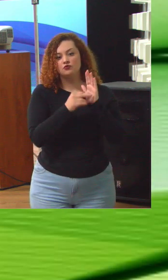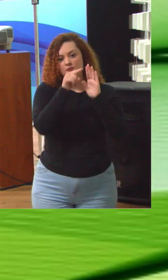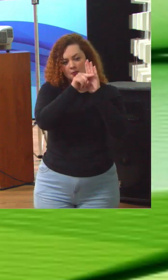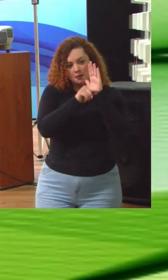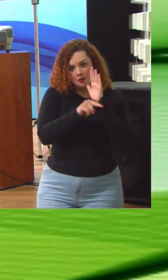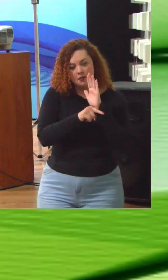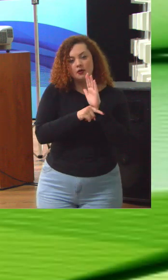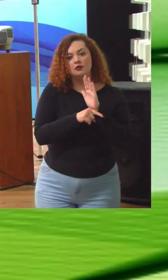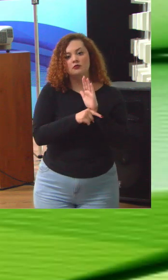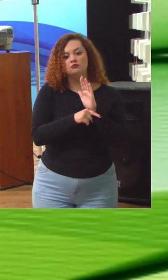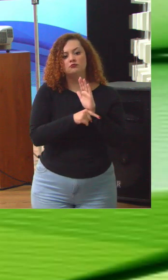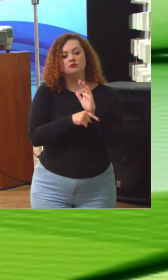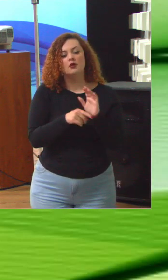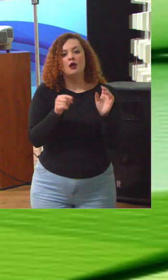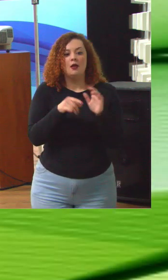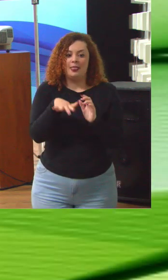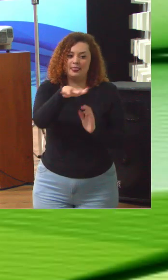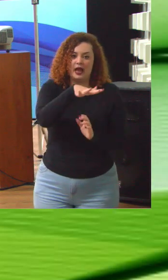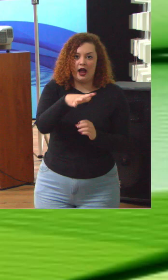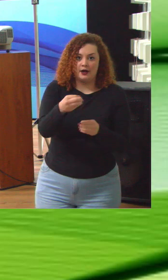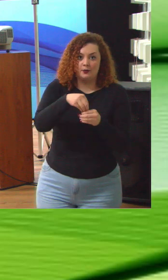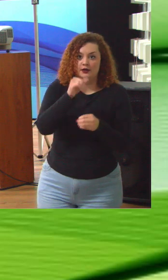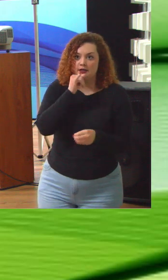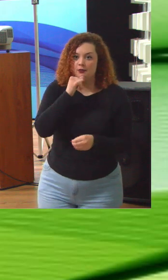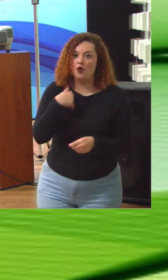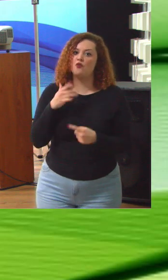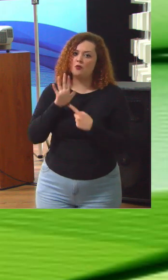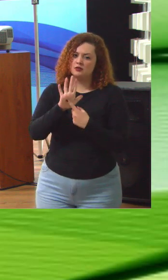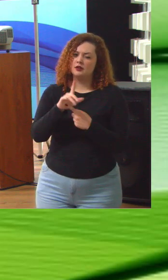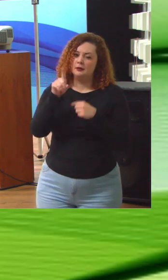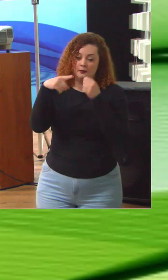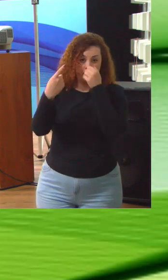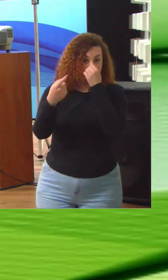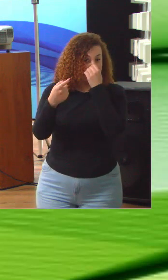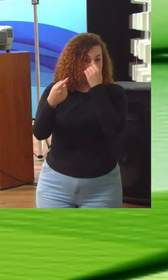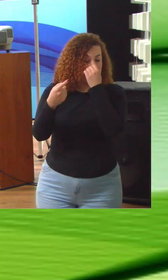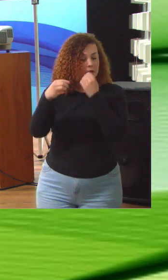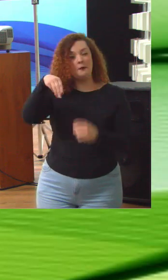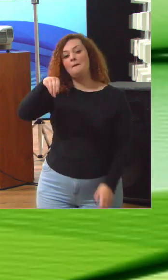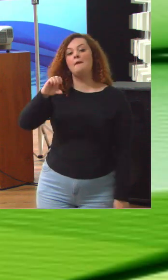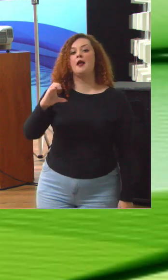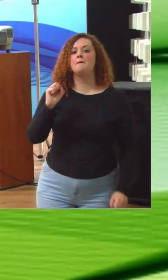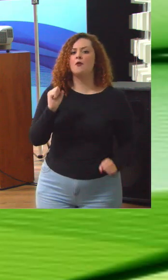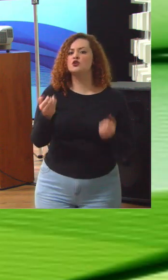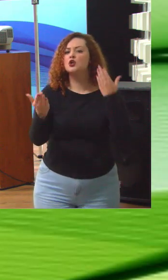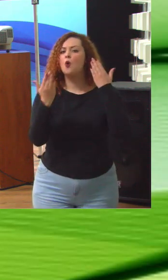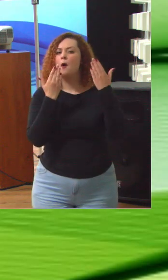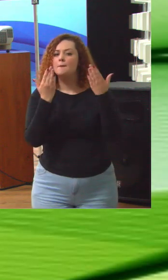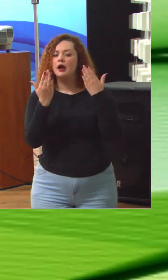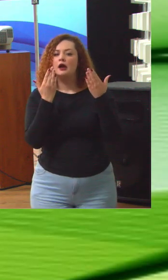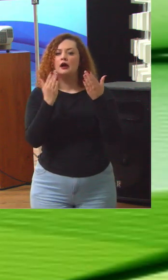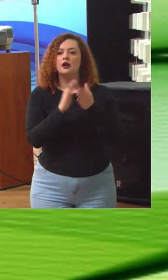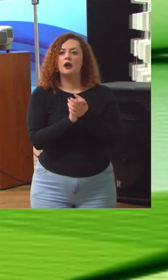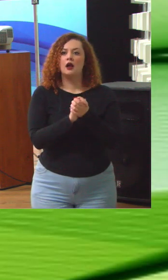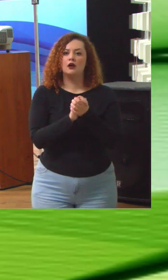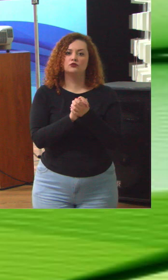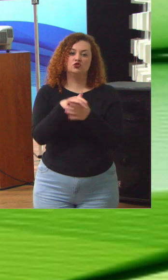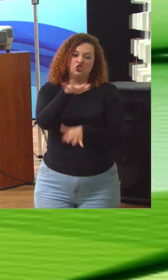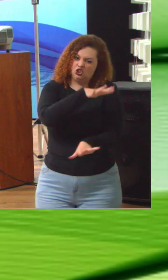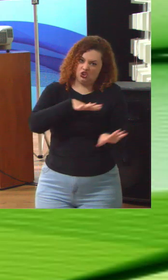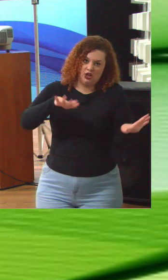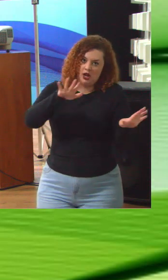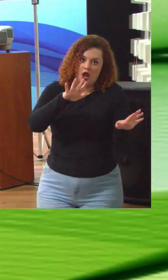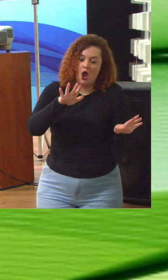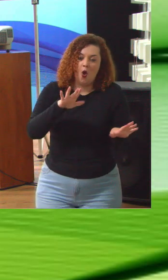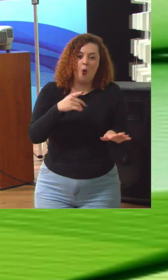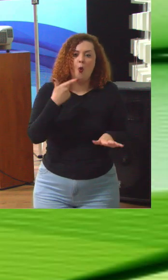segmento ao qual ele pertence. Então, por exemplo, vou mostrar daqui a pouco, o MEC pode ser comparado, grosso modo, com